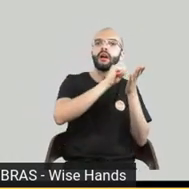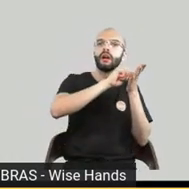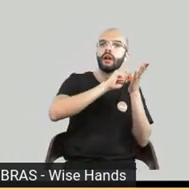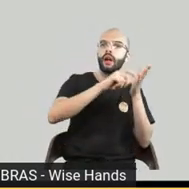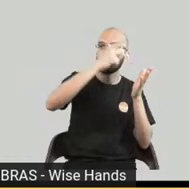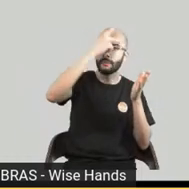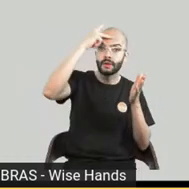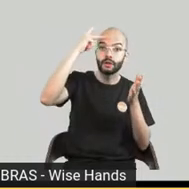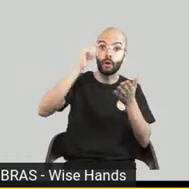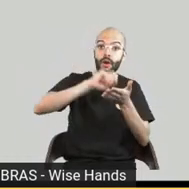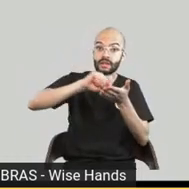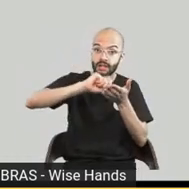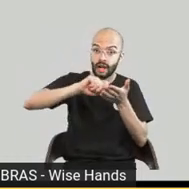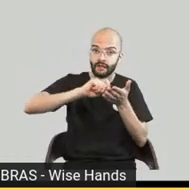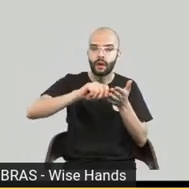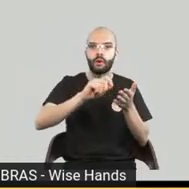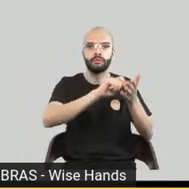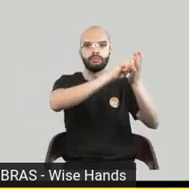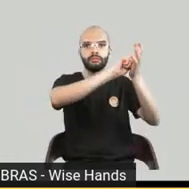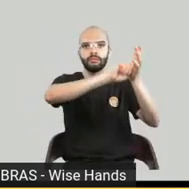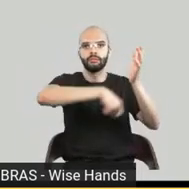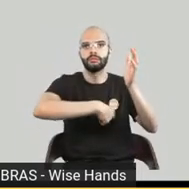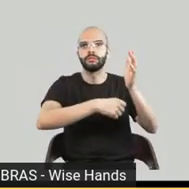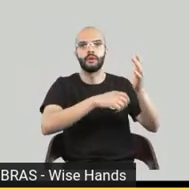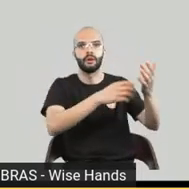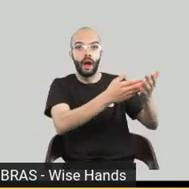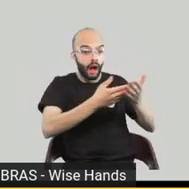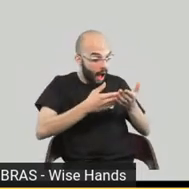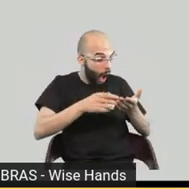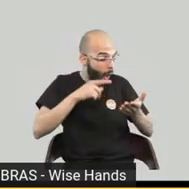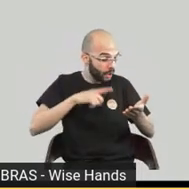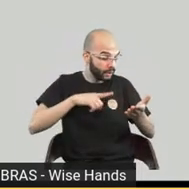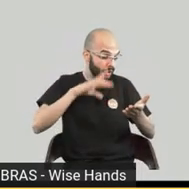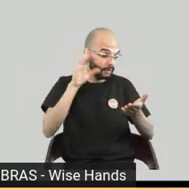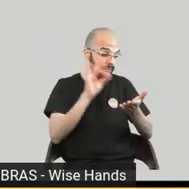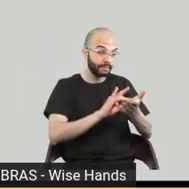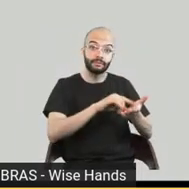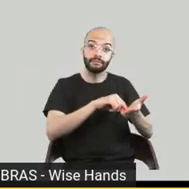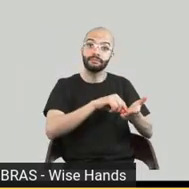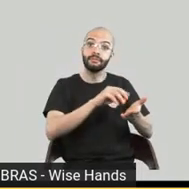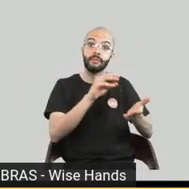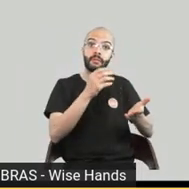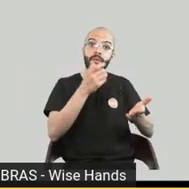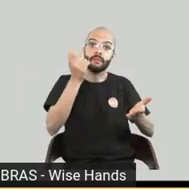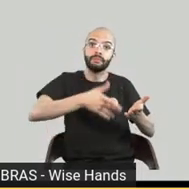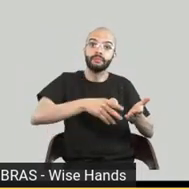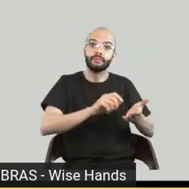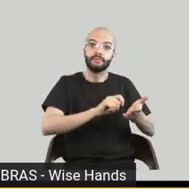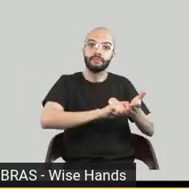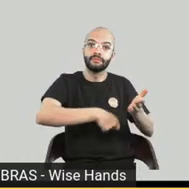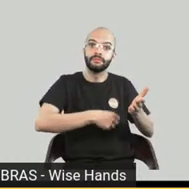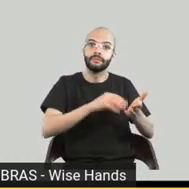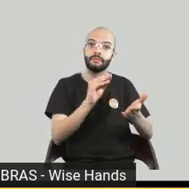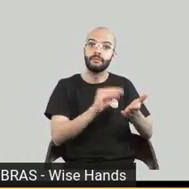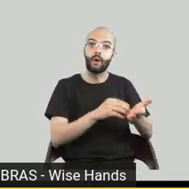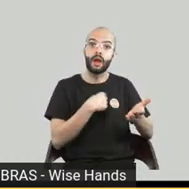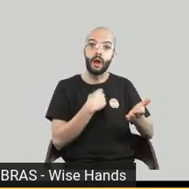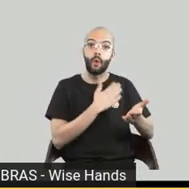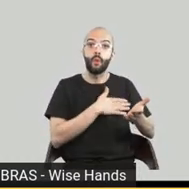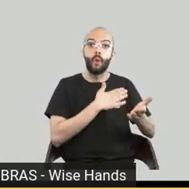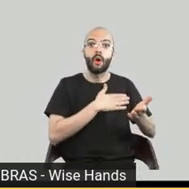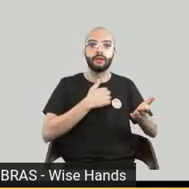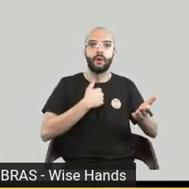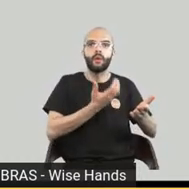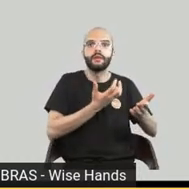essa geração pelo menos ainda tem a experiência tátil do livro físico pras crianças acho que a gente